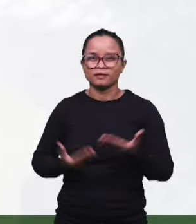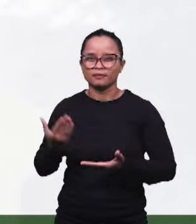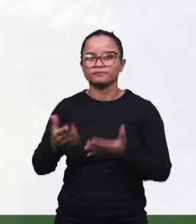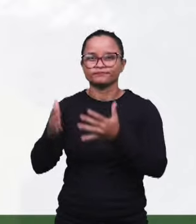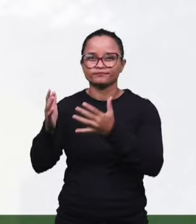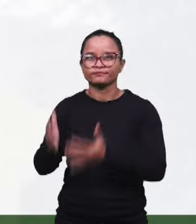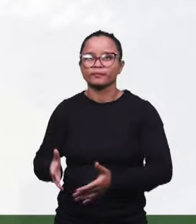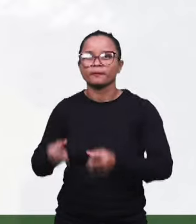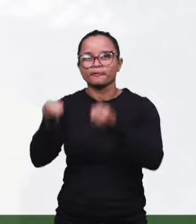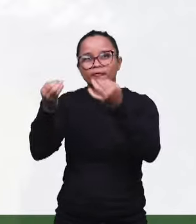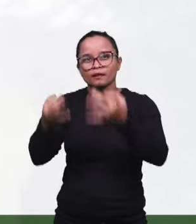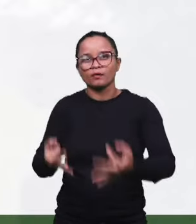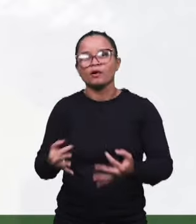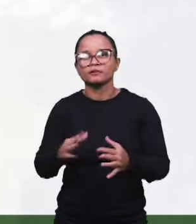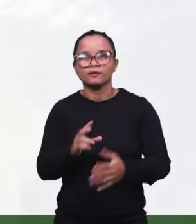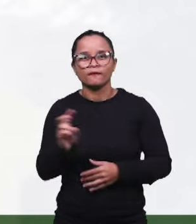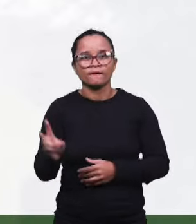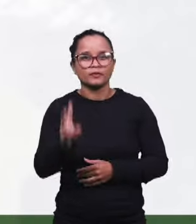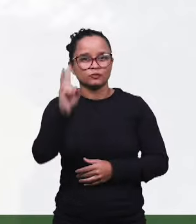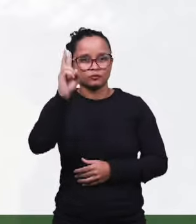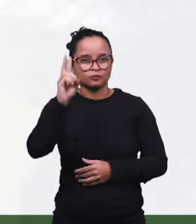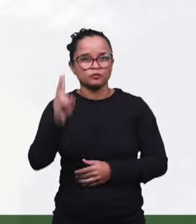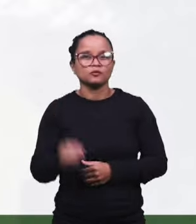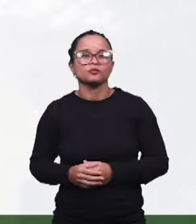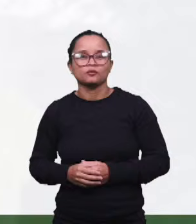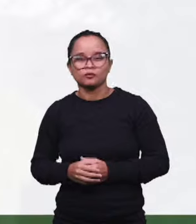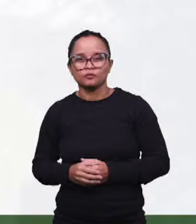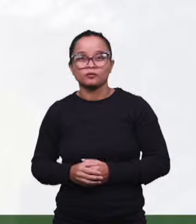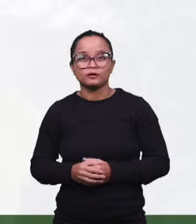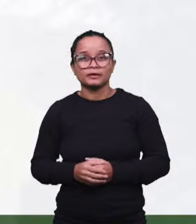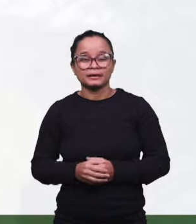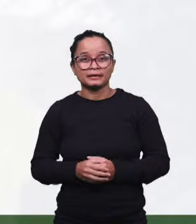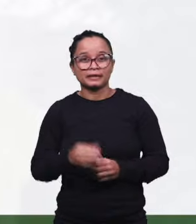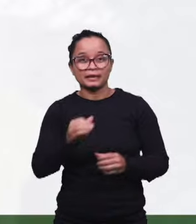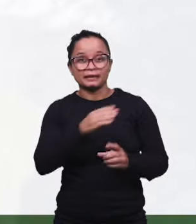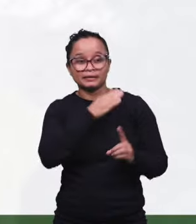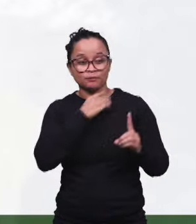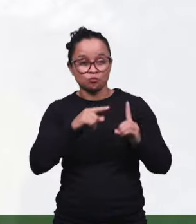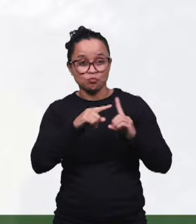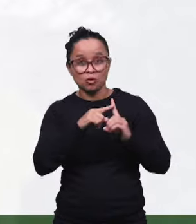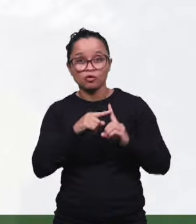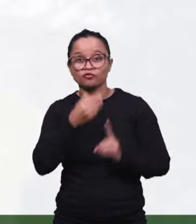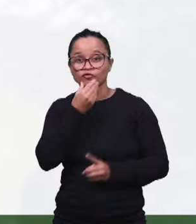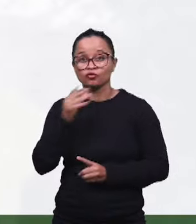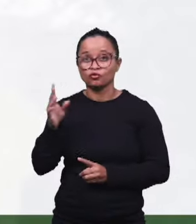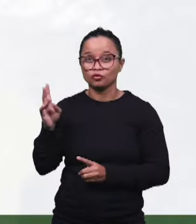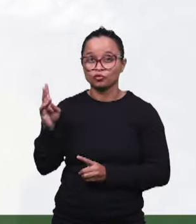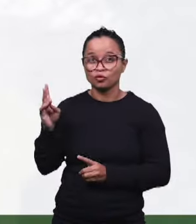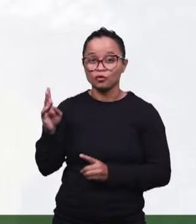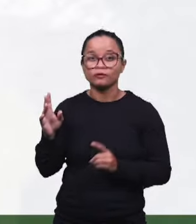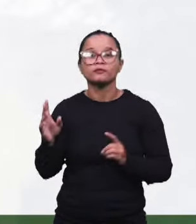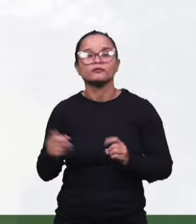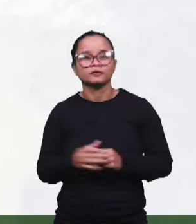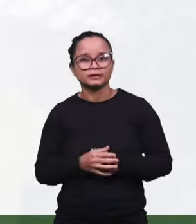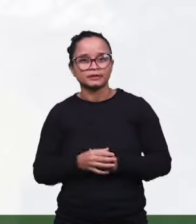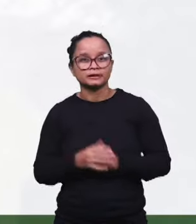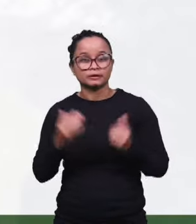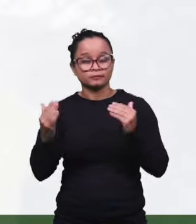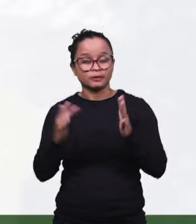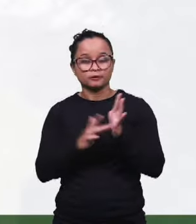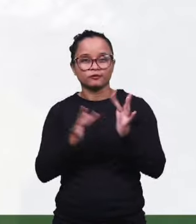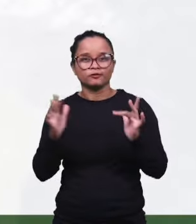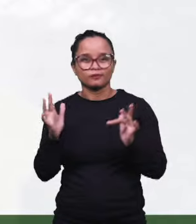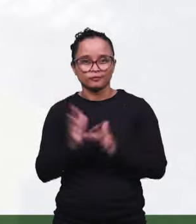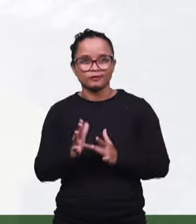qual o valor dado ao sacrifício do noivo por ela? Aquele sacrifício que Jesus fez pela